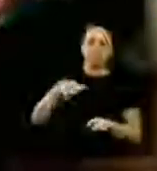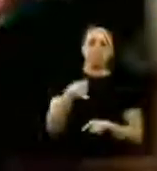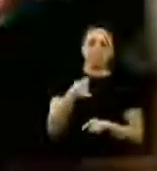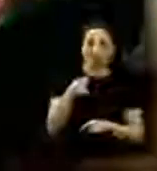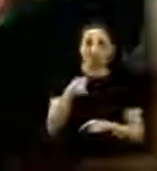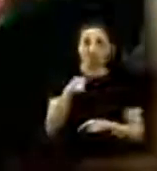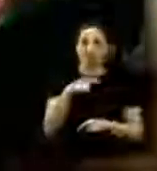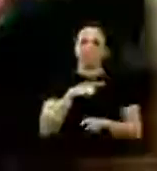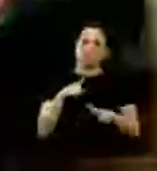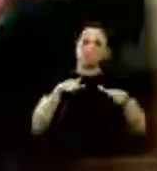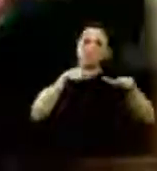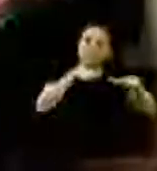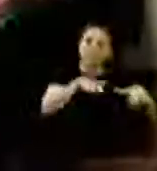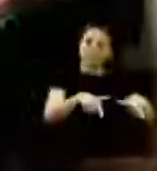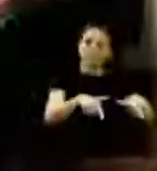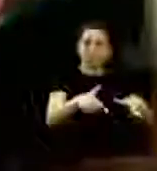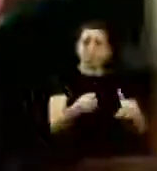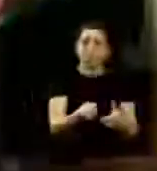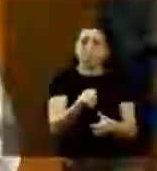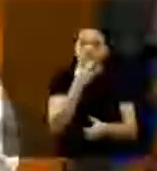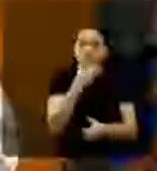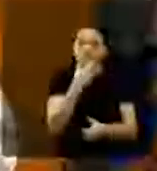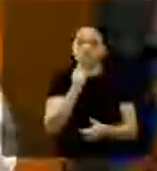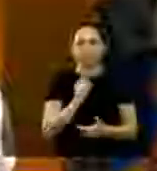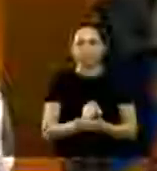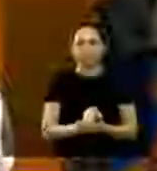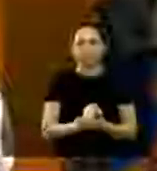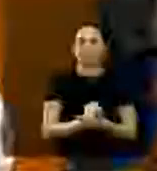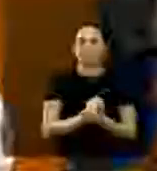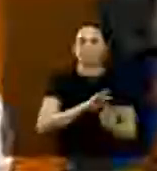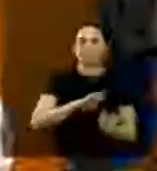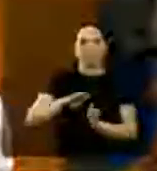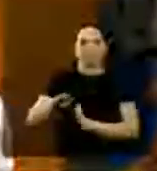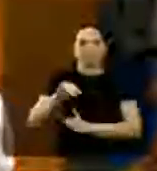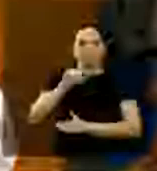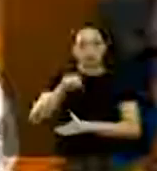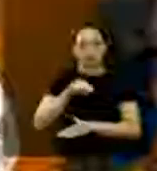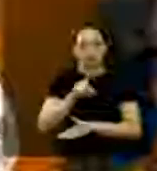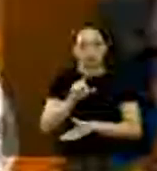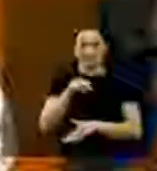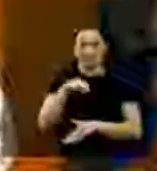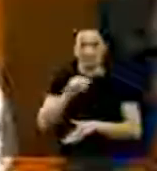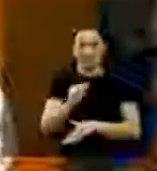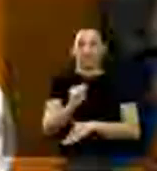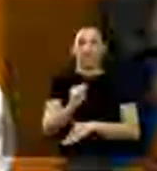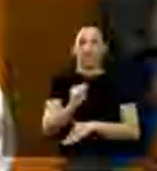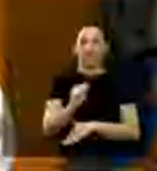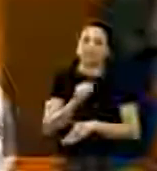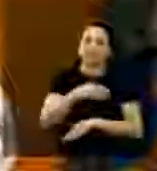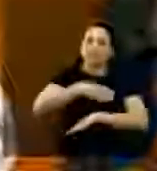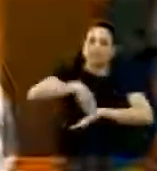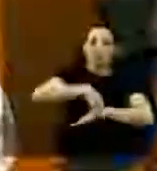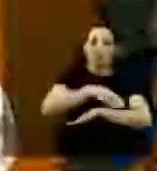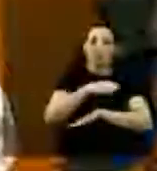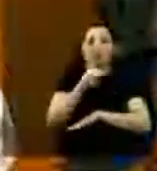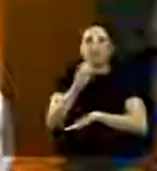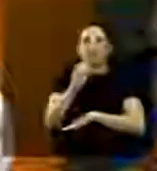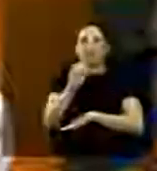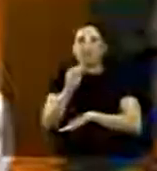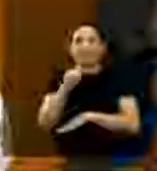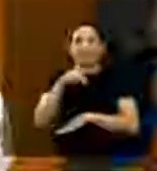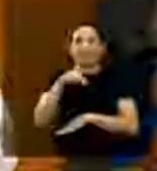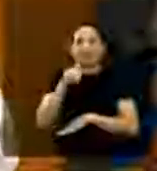entrega da comenda do mérito farmacêutico. Projeto da vereadora Juliana Damos denomina a rua Enio Rodrigues Caraça,